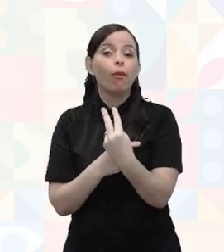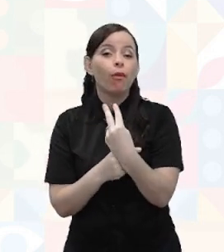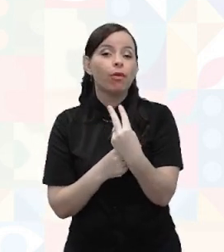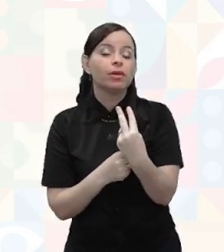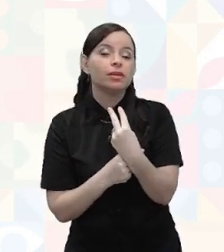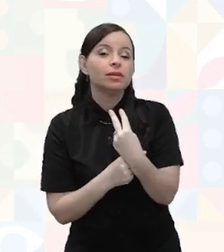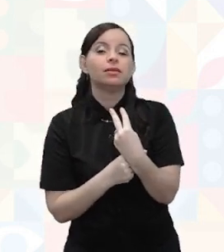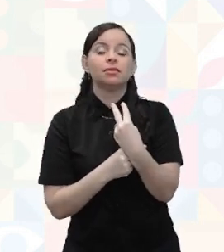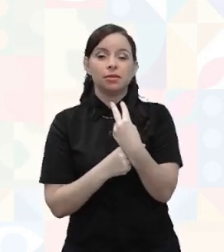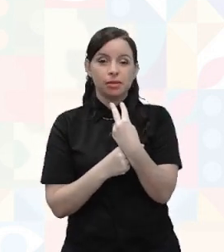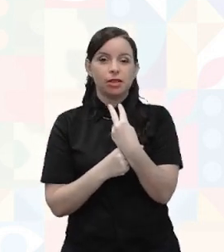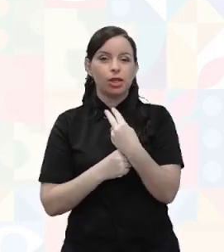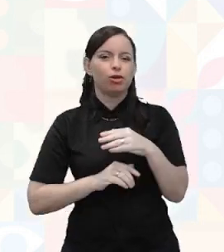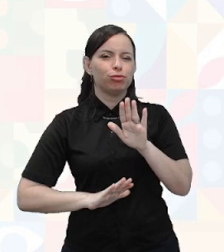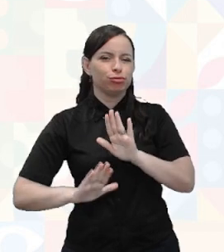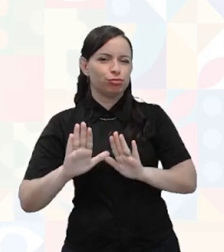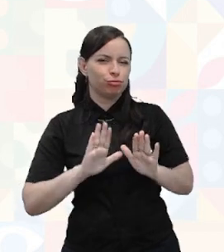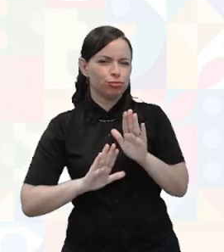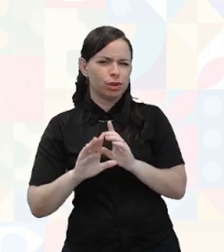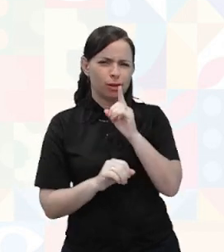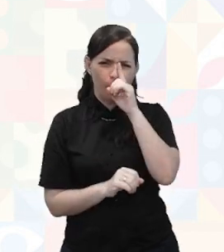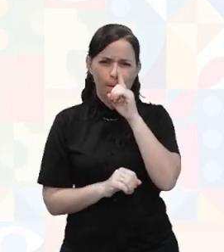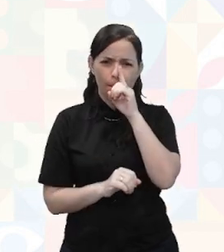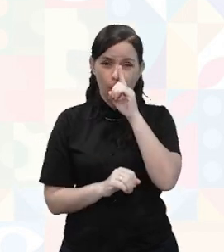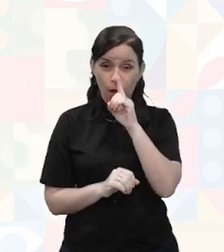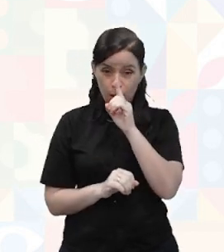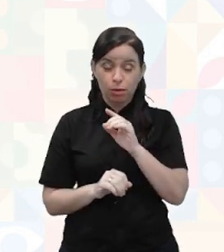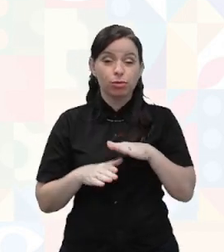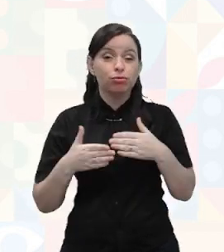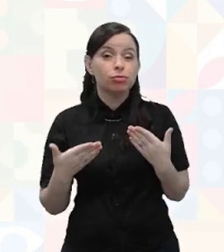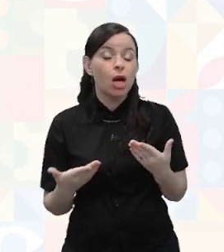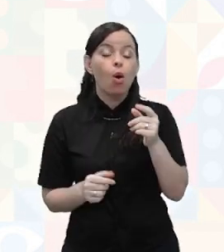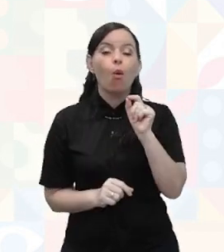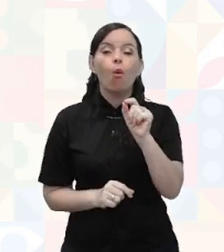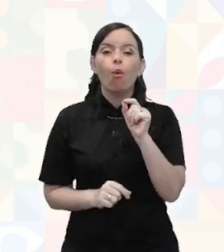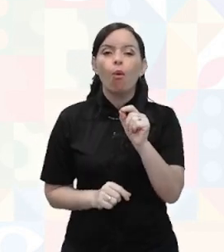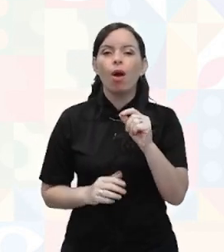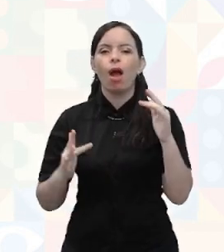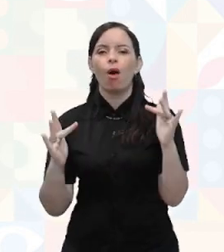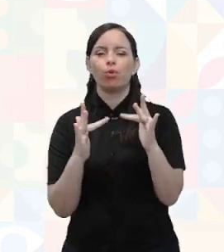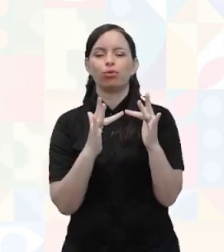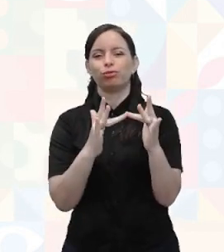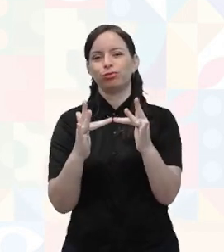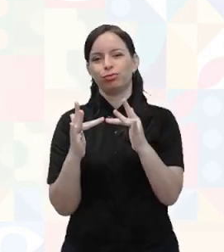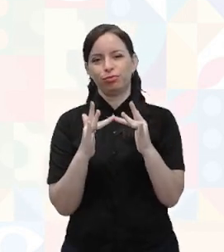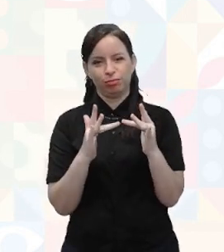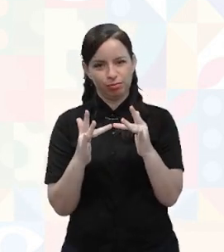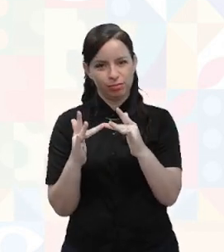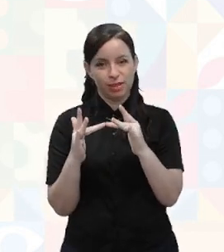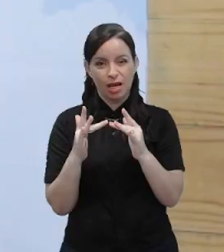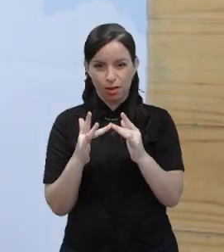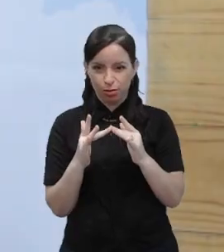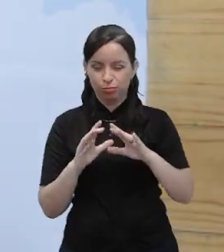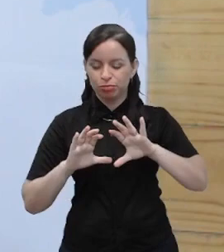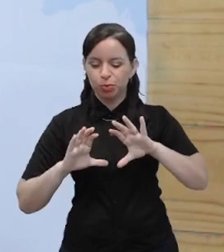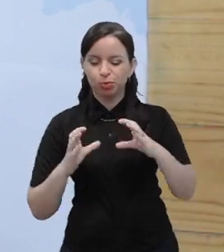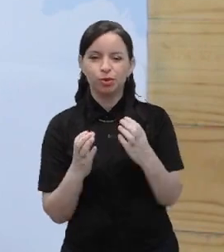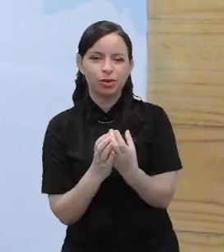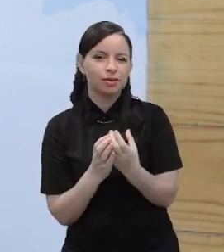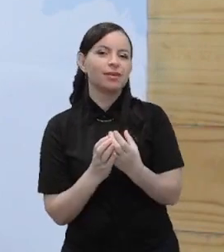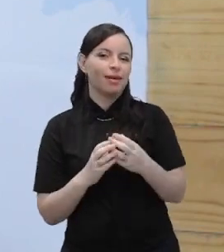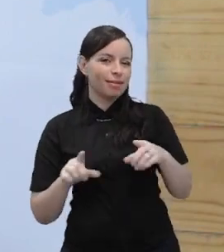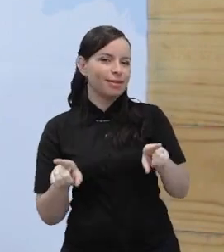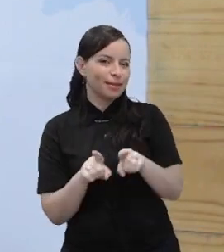imediatos e temidos, que é o contato com o que não pertence à comunidade de semelhantes. Interessante essa